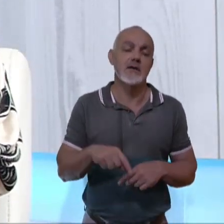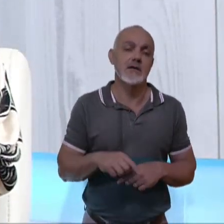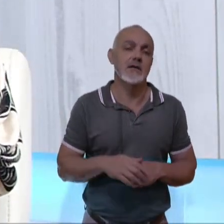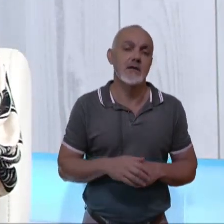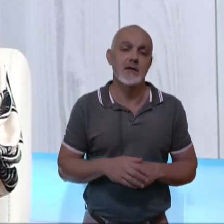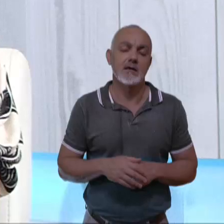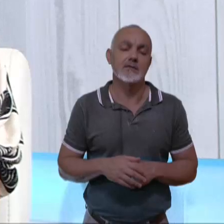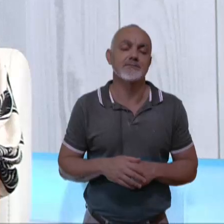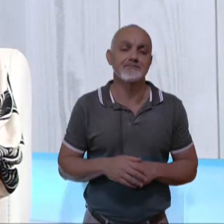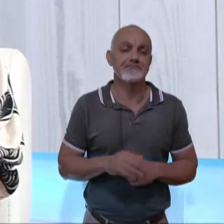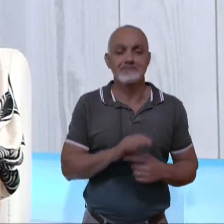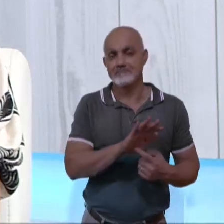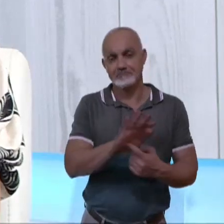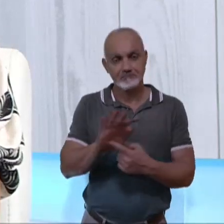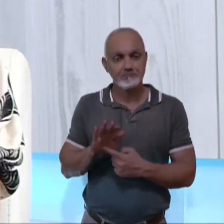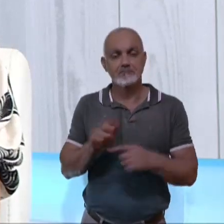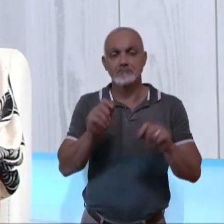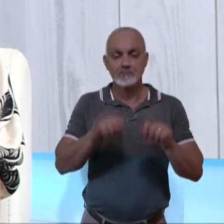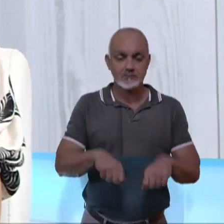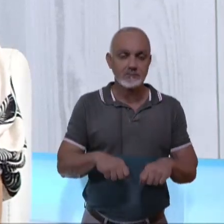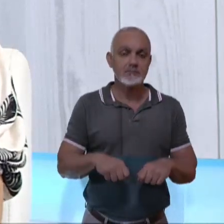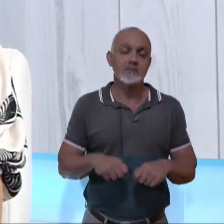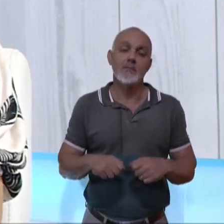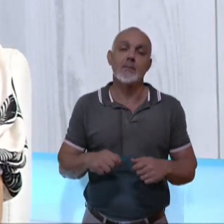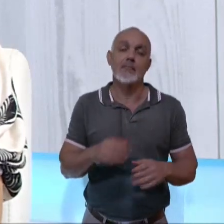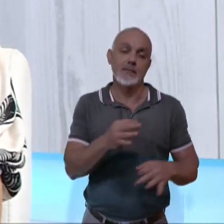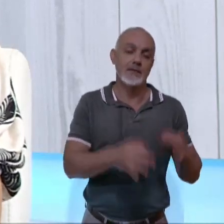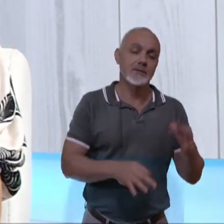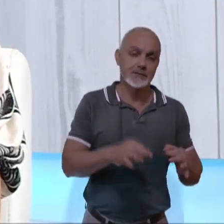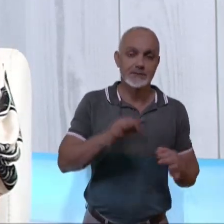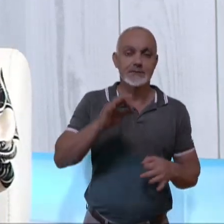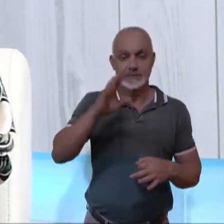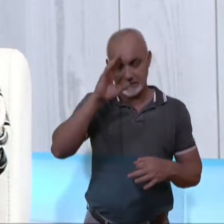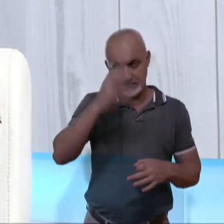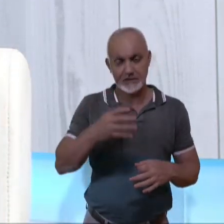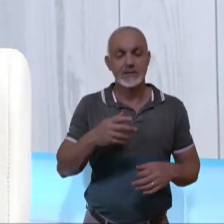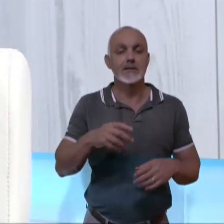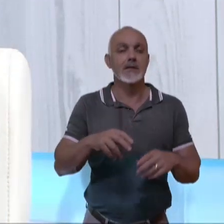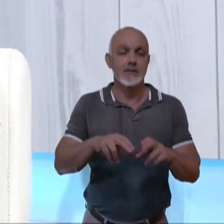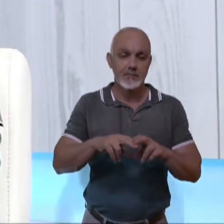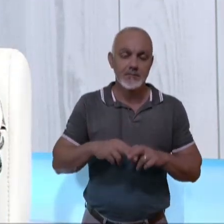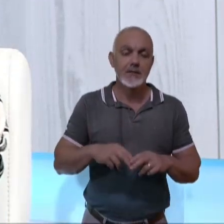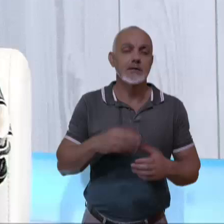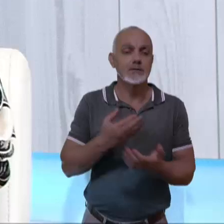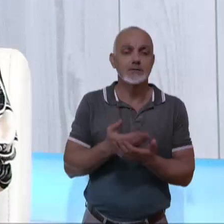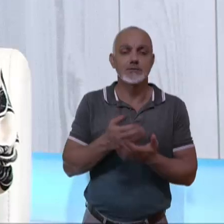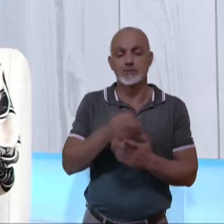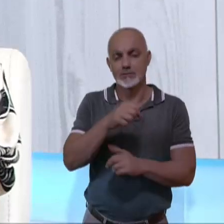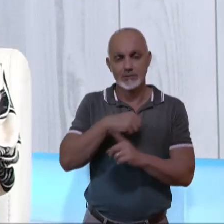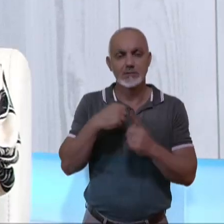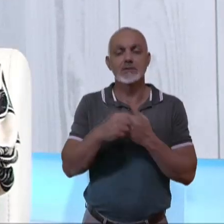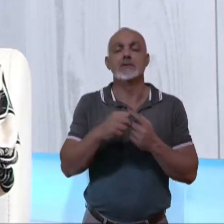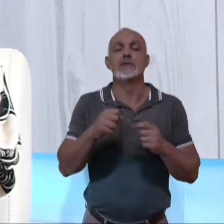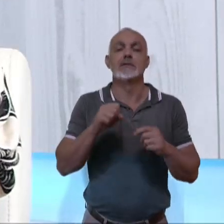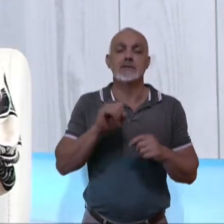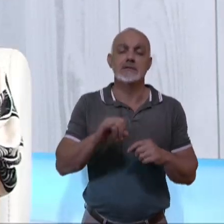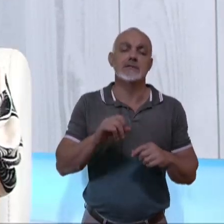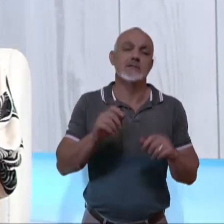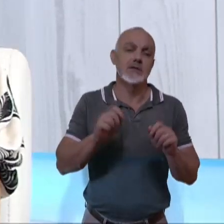a sua possibilidade e o juiz ia avaliar, através do estudo social também, se havia